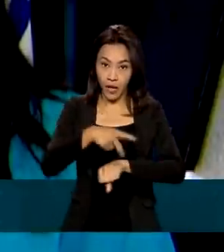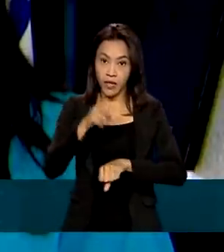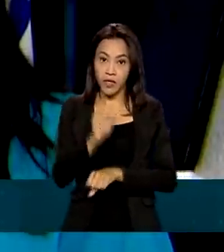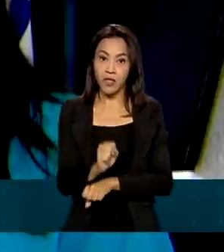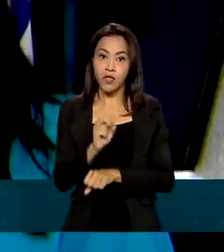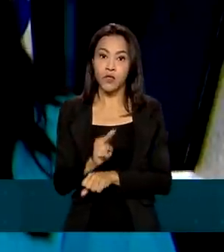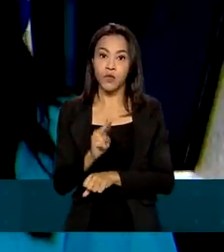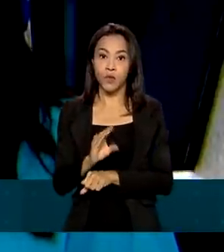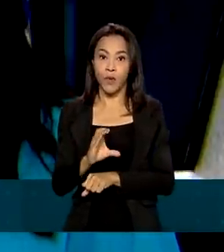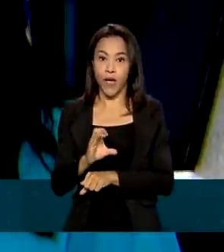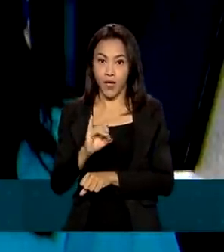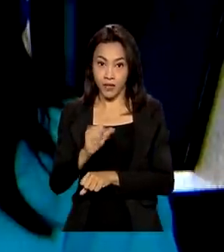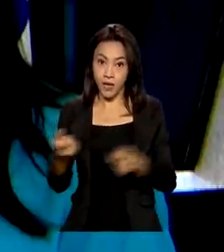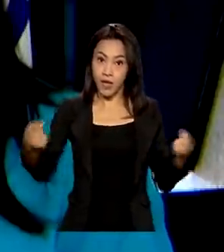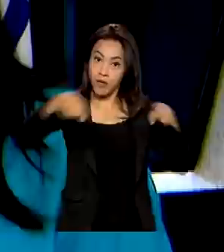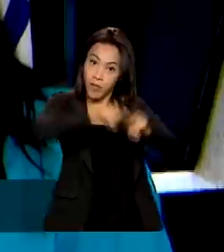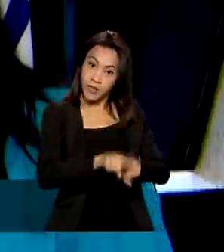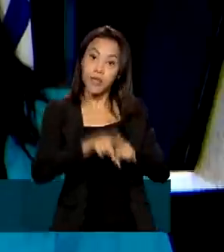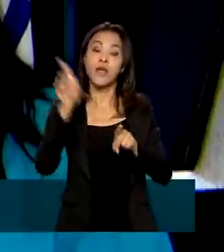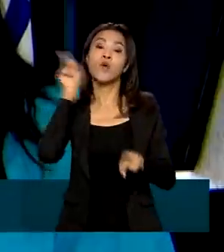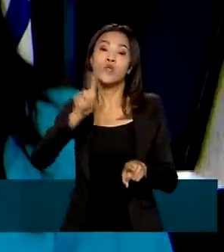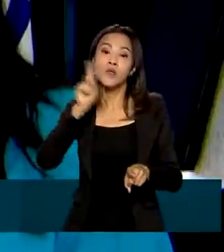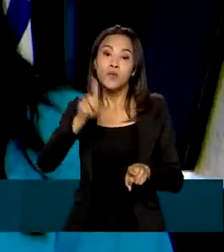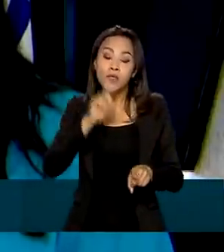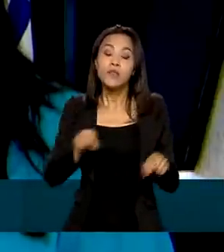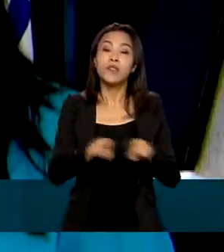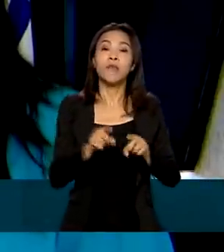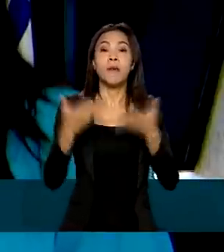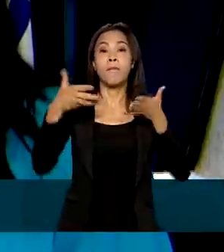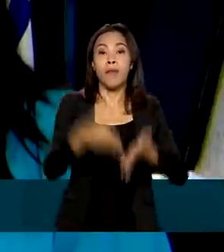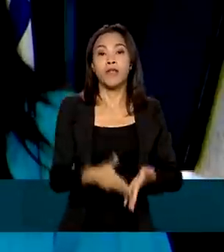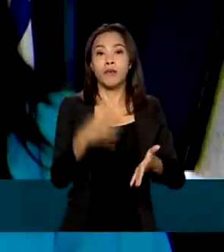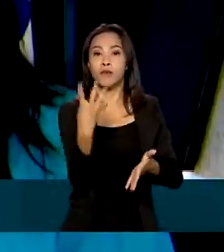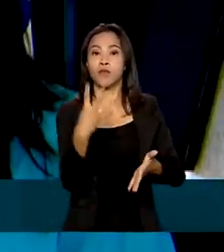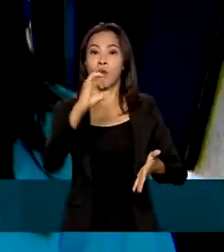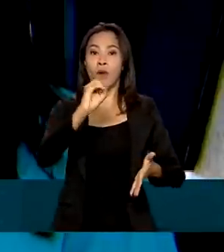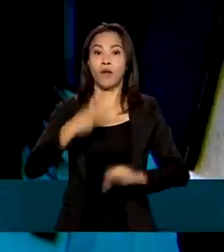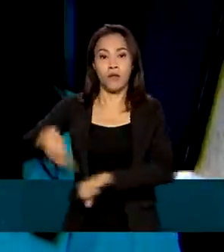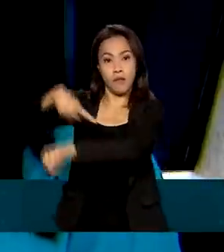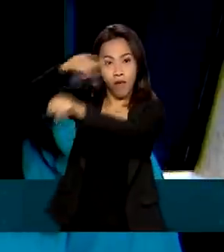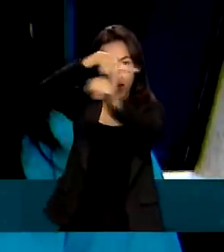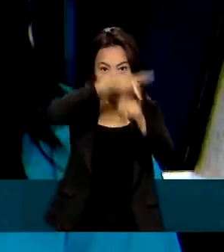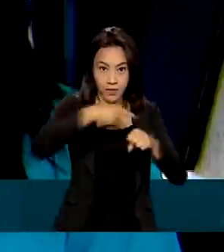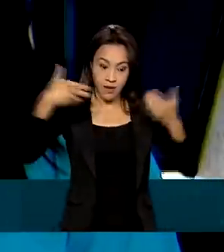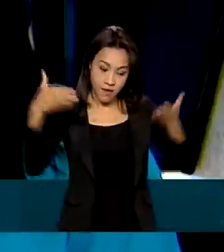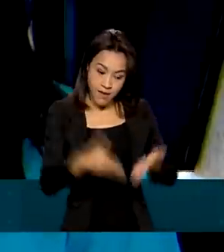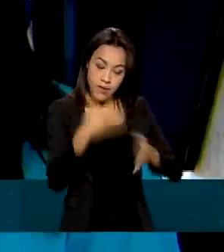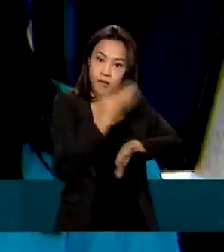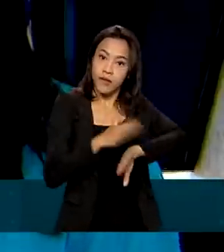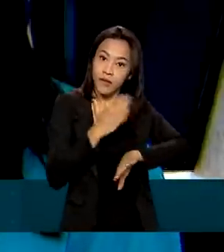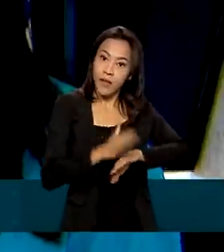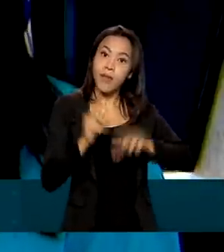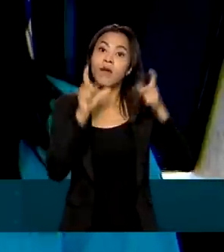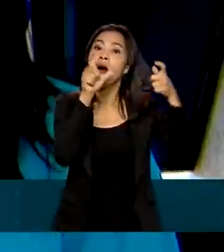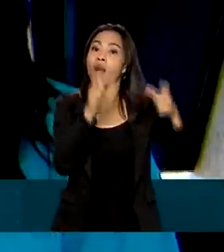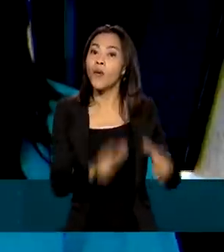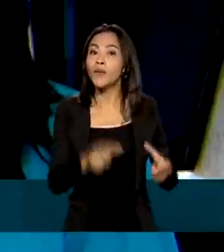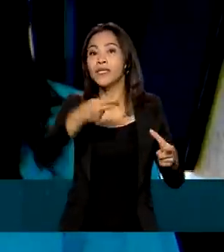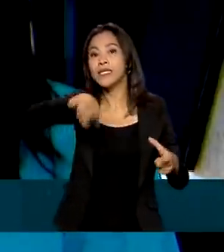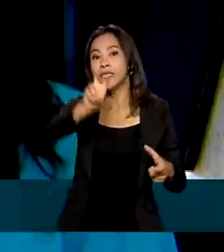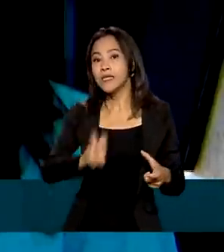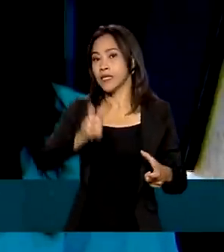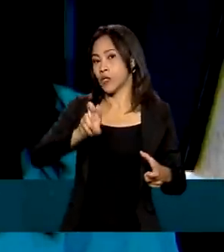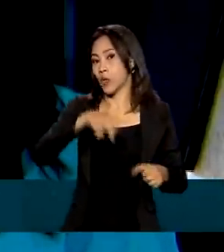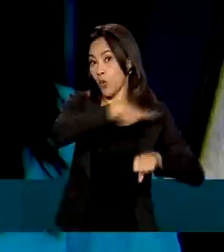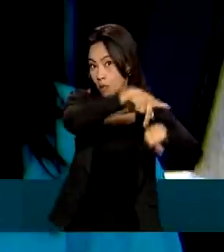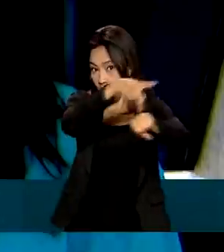Departamento de Defesa dos Estados Unidos e a participação de mais de 40 nações. O exercício está sendo realizado em cinco países.